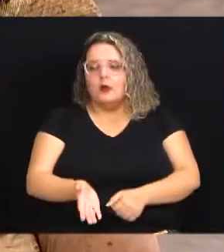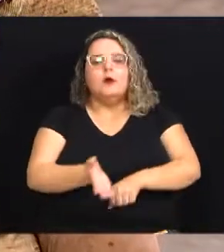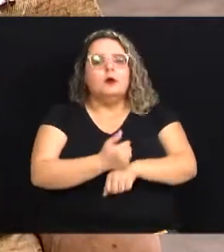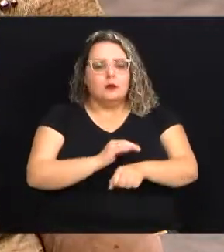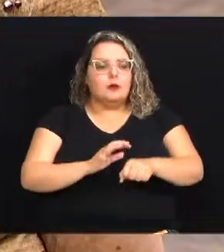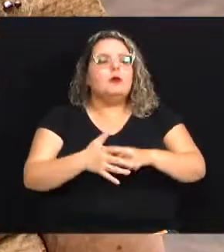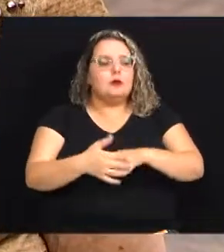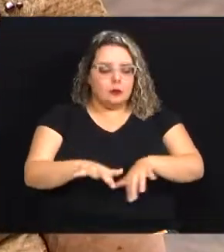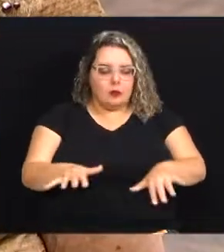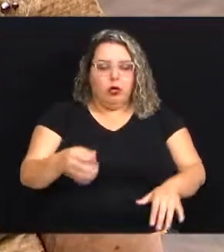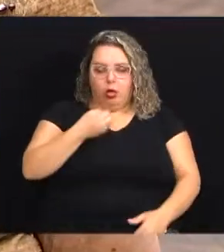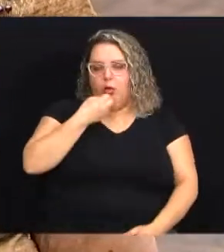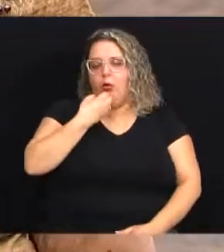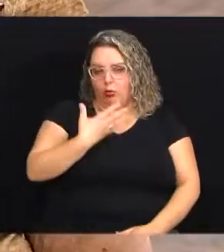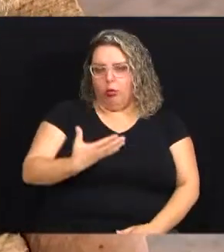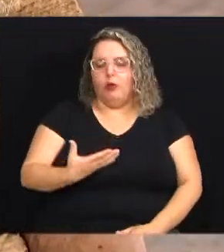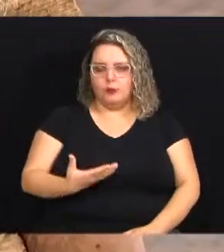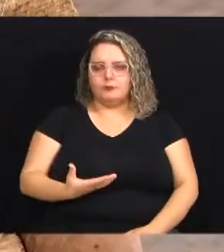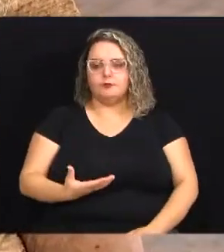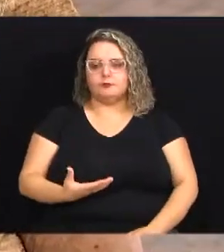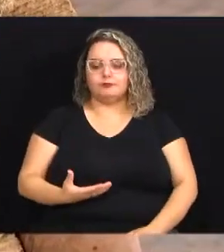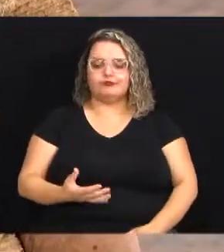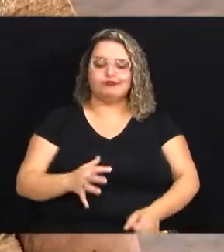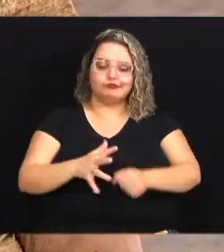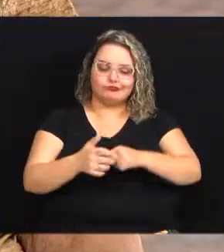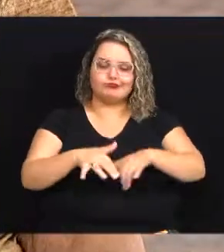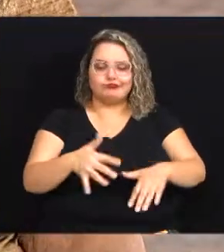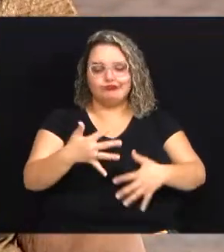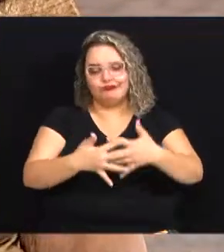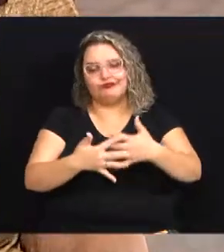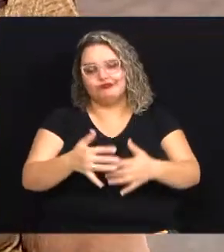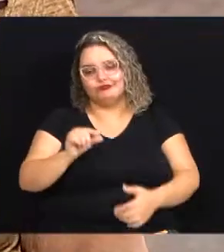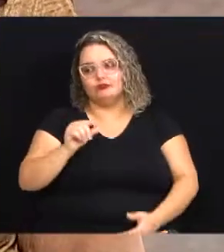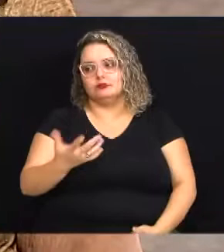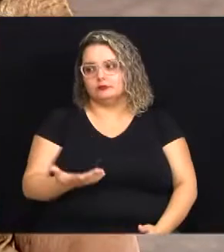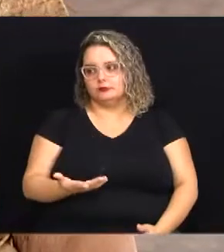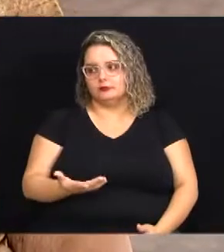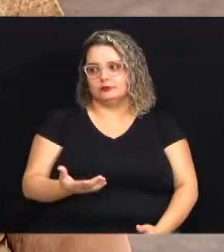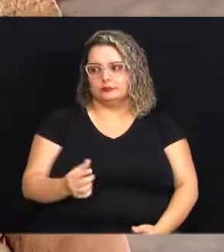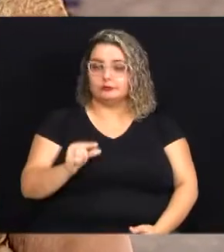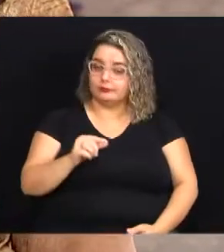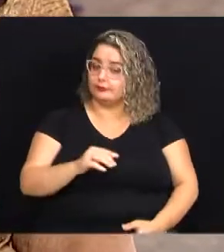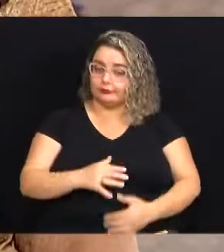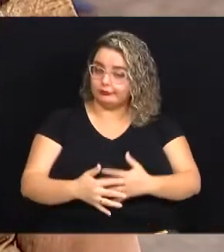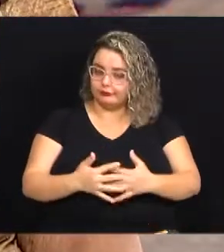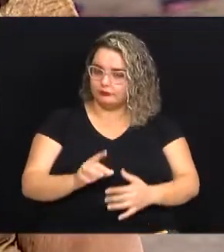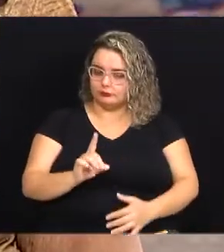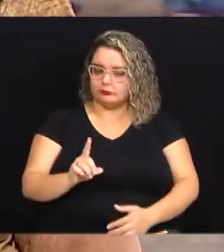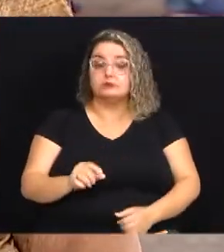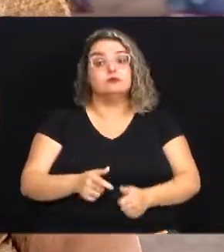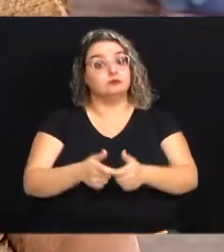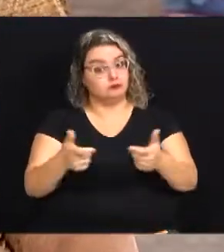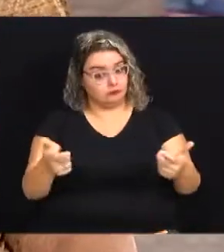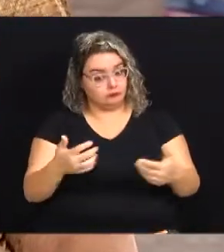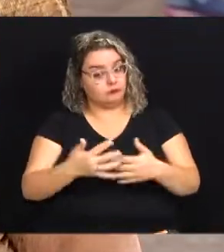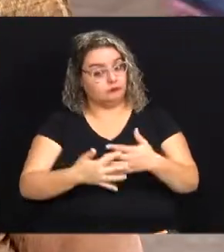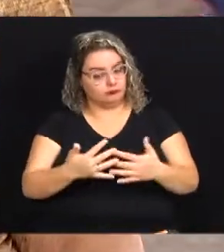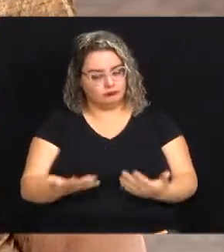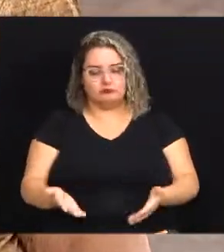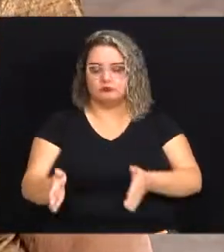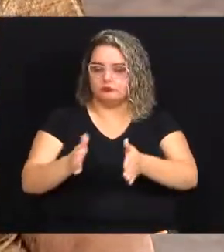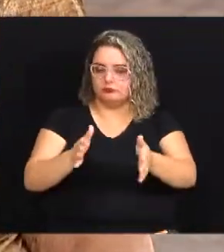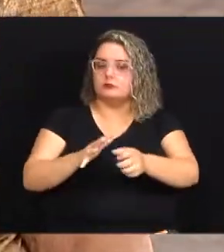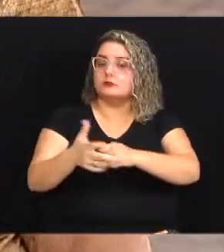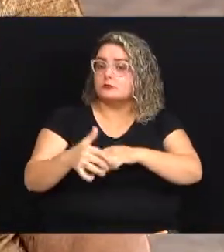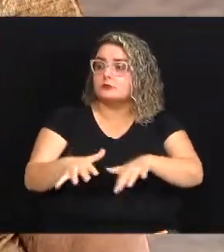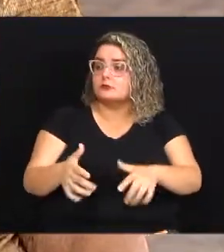antes da pandemia estava bom aí a pandemia veio atrapalhar um pouco né aliás um pouco não bastante naquele momento de